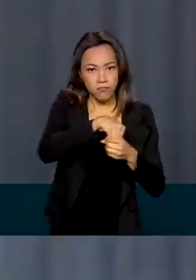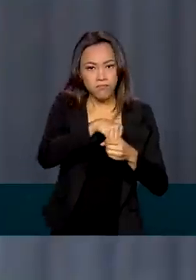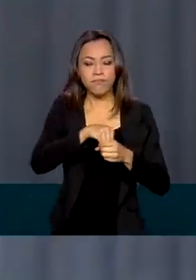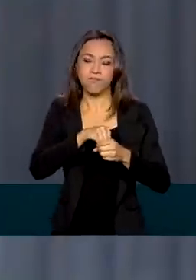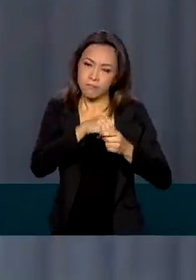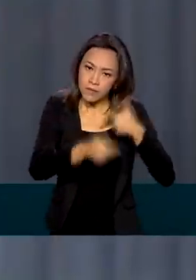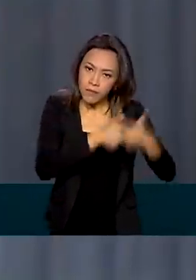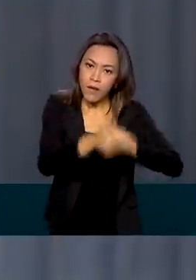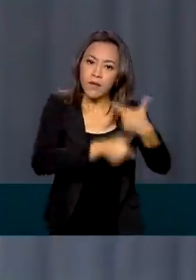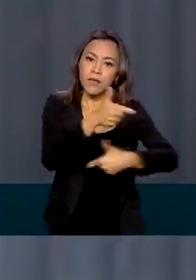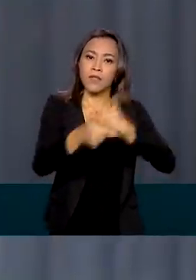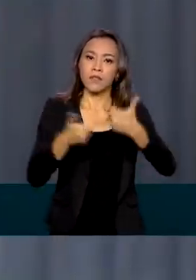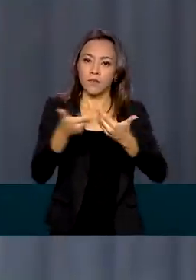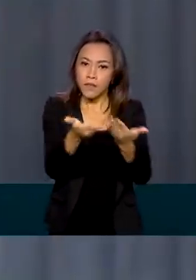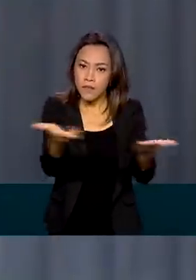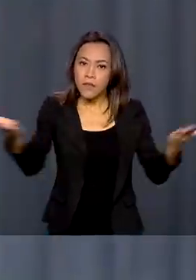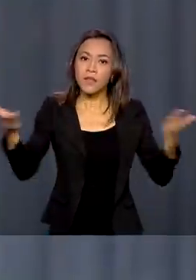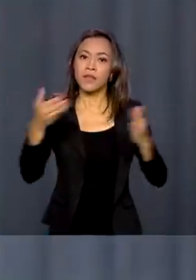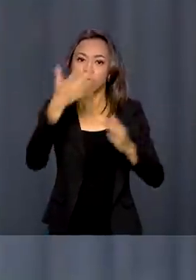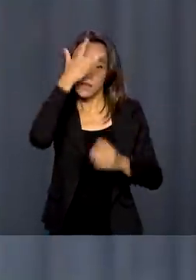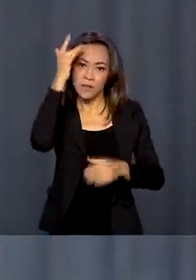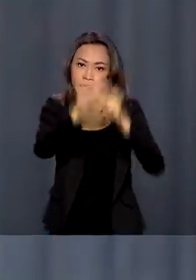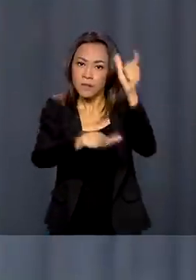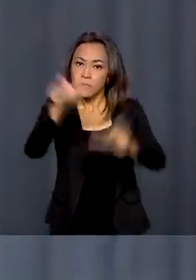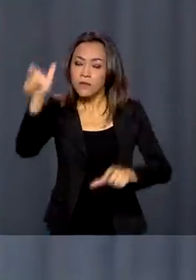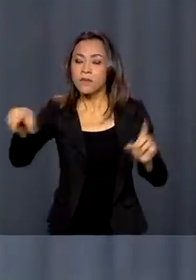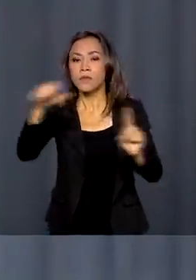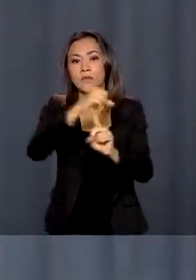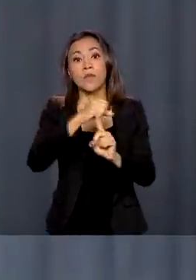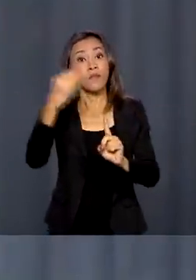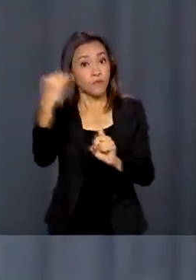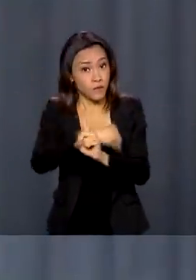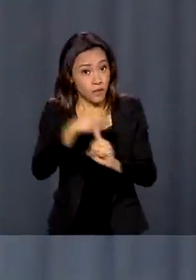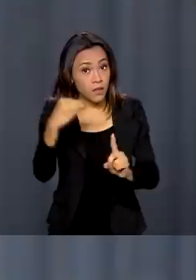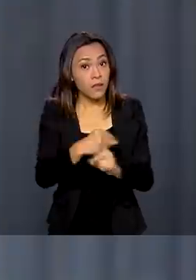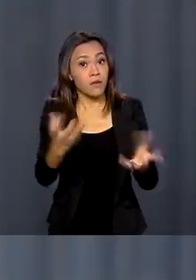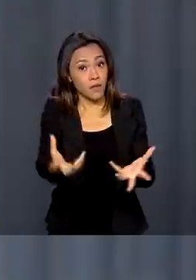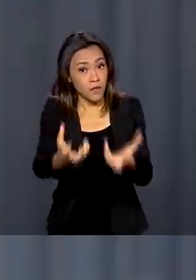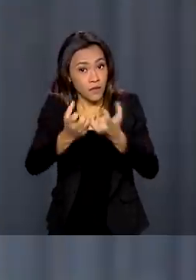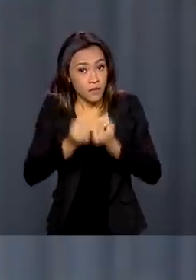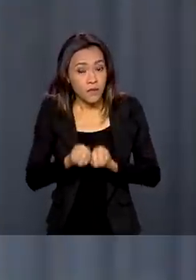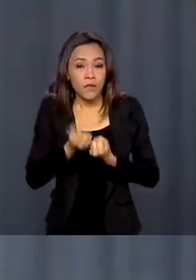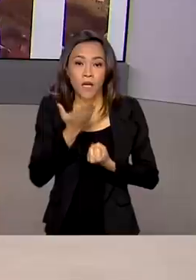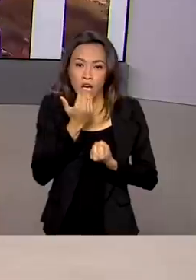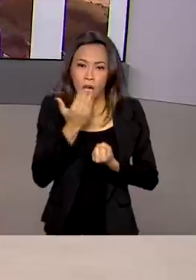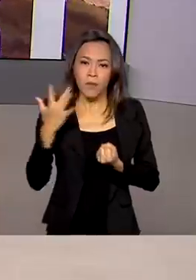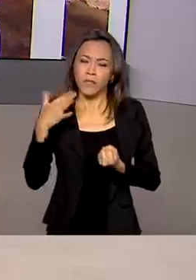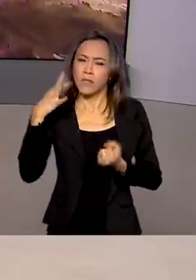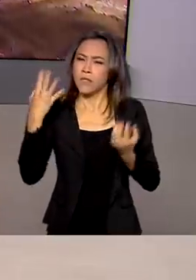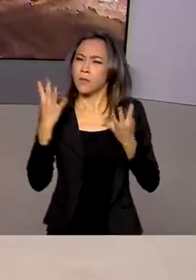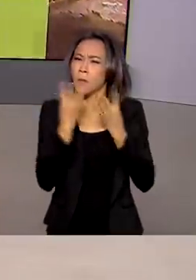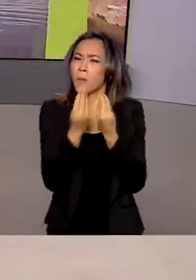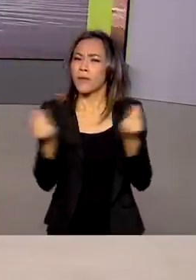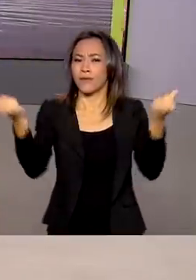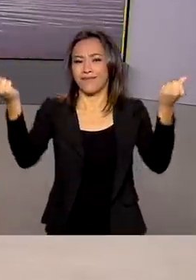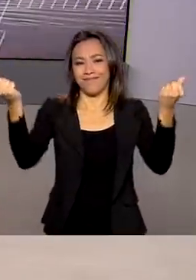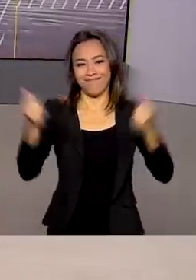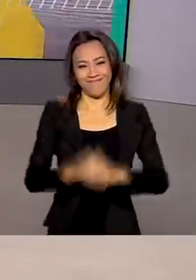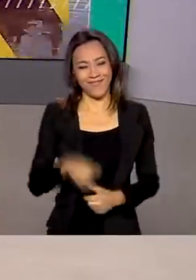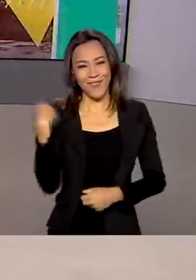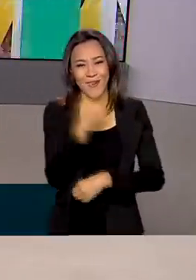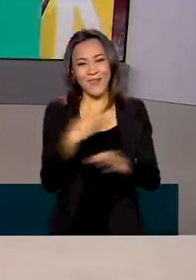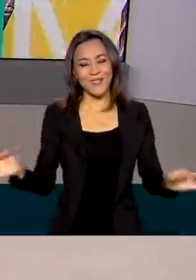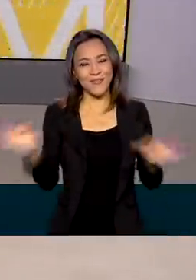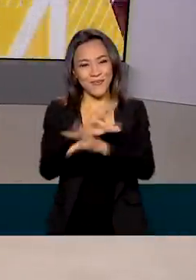fazer com que os mais vulneráveis recebam alimentos, alimentos de boa qualidade. A gente fica por aqui,